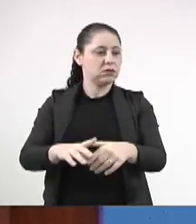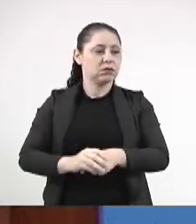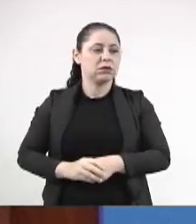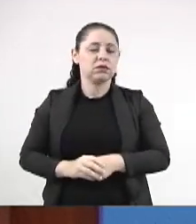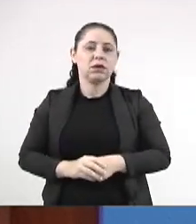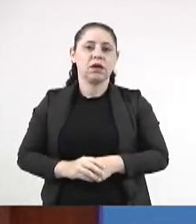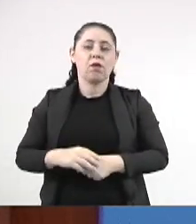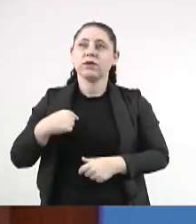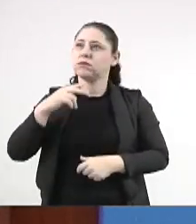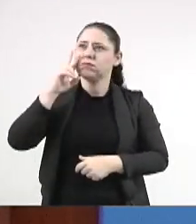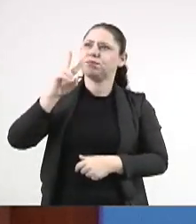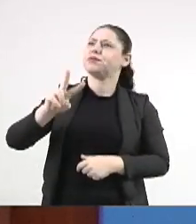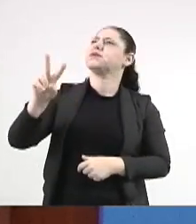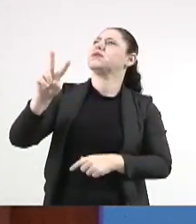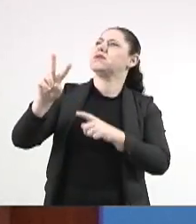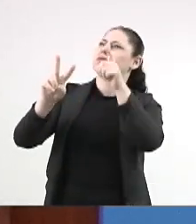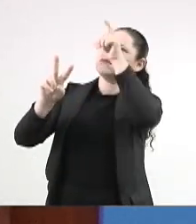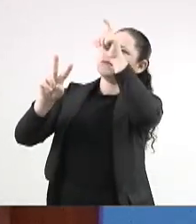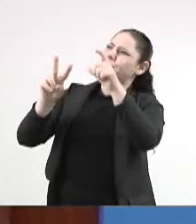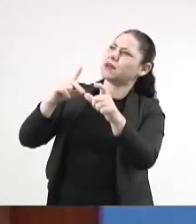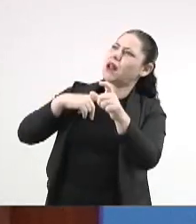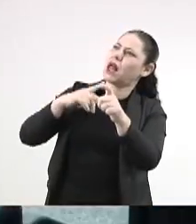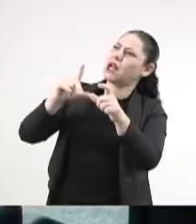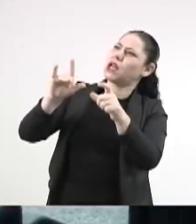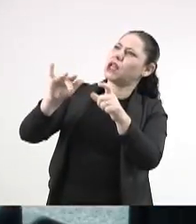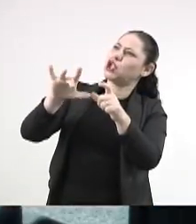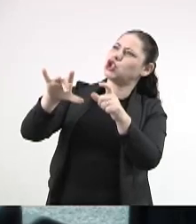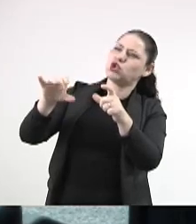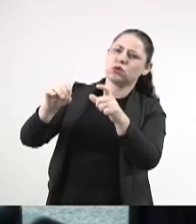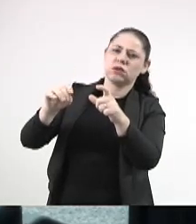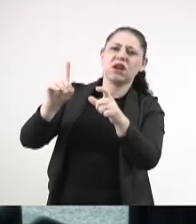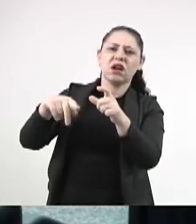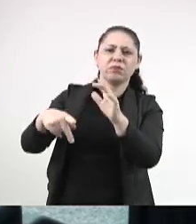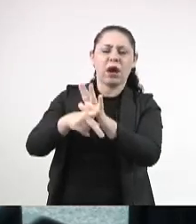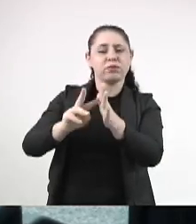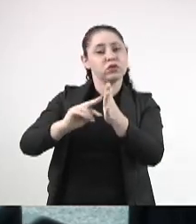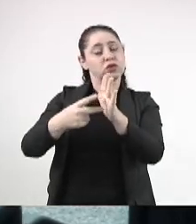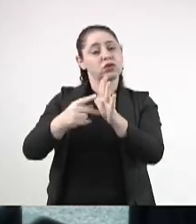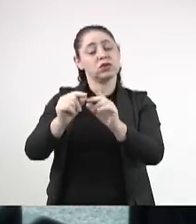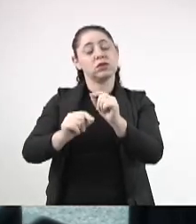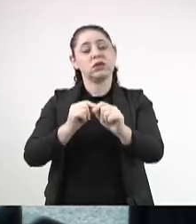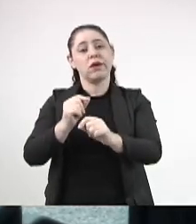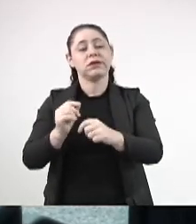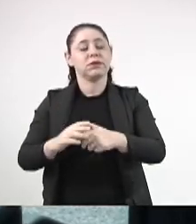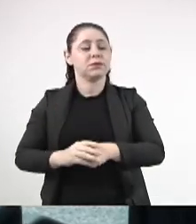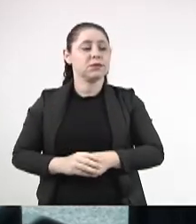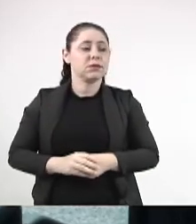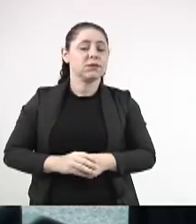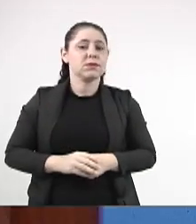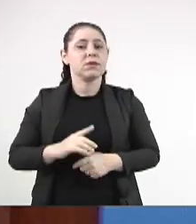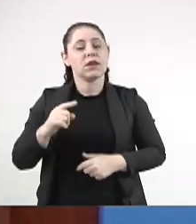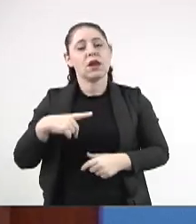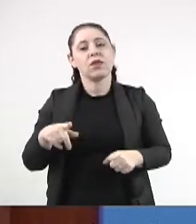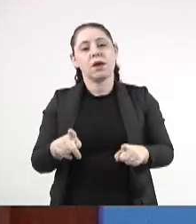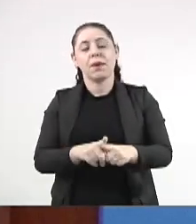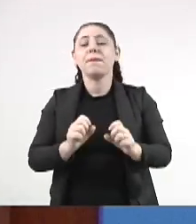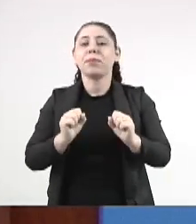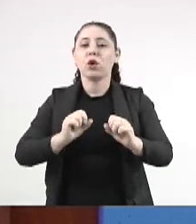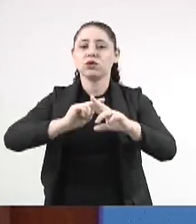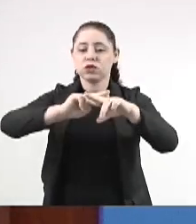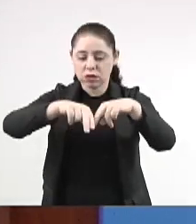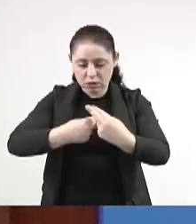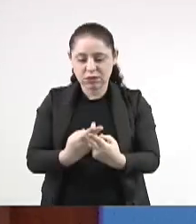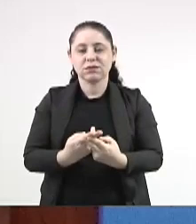postes, a maior parte do que está no poste é lixo, no sentido de que pode ser, inclusive, reciclado. Agora,